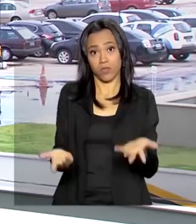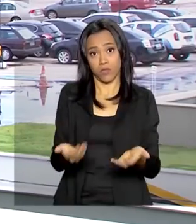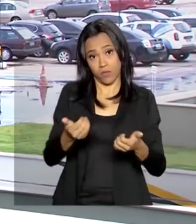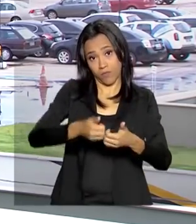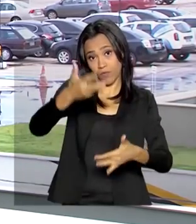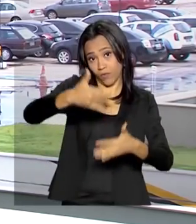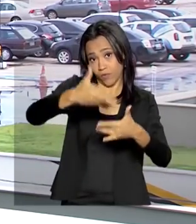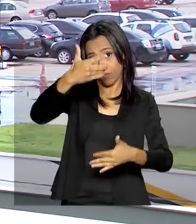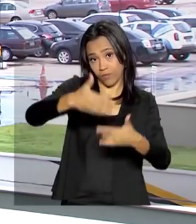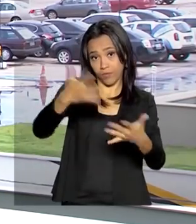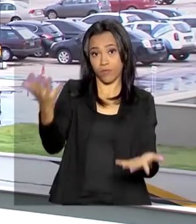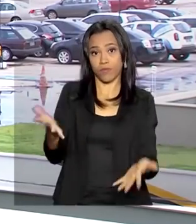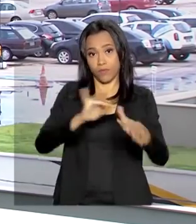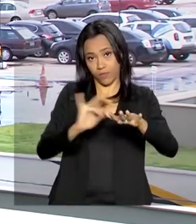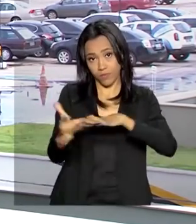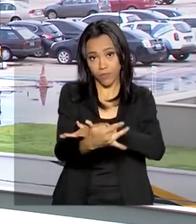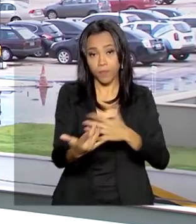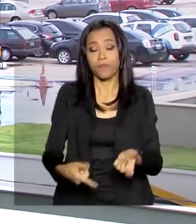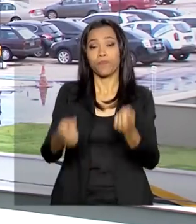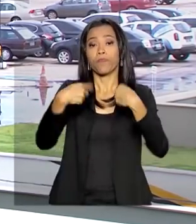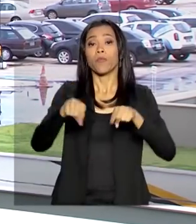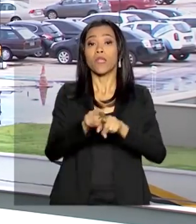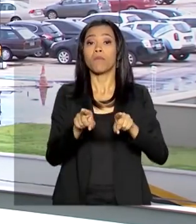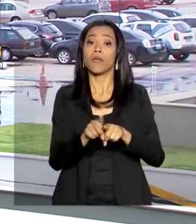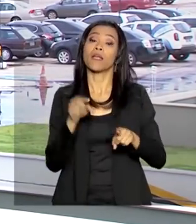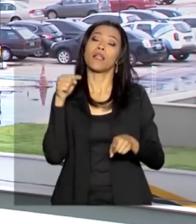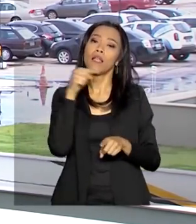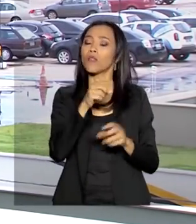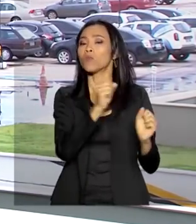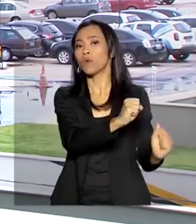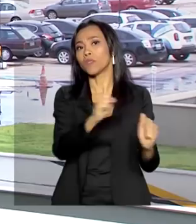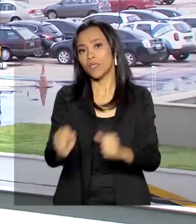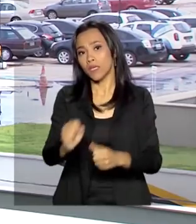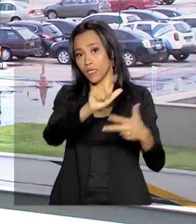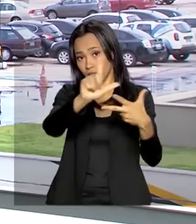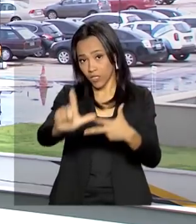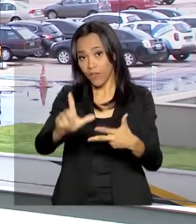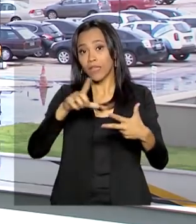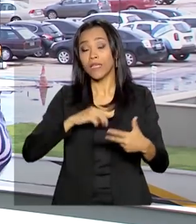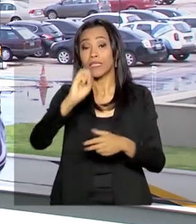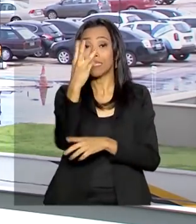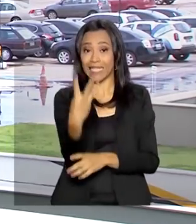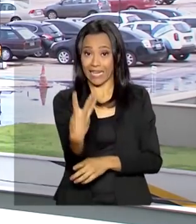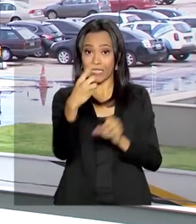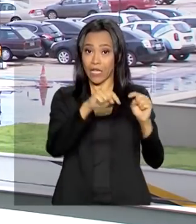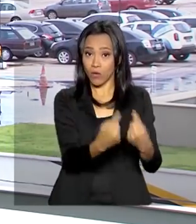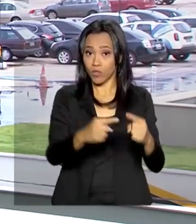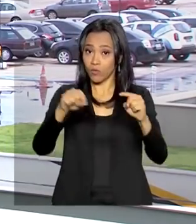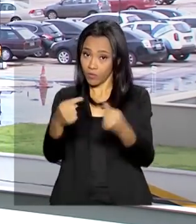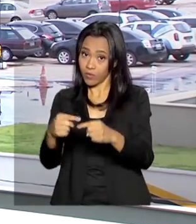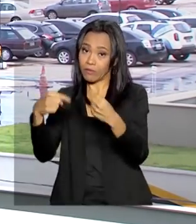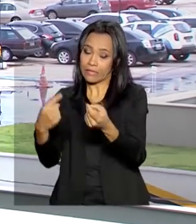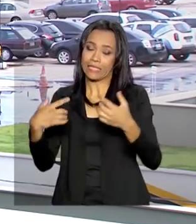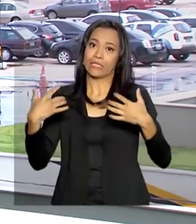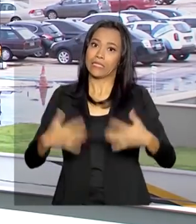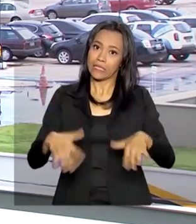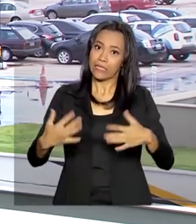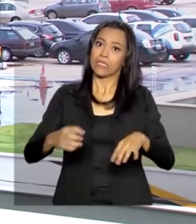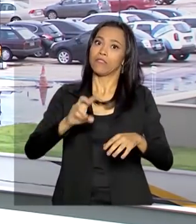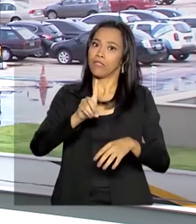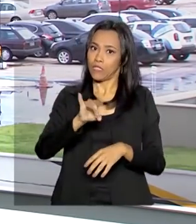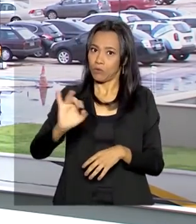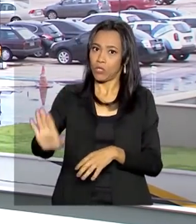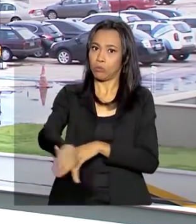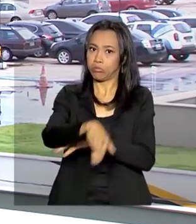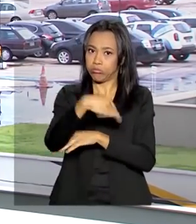Lá do Congresso agora, do Legislativo, gente tem três reuniões agendadas para a terça-feira. Então vai ser um dia muito exaustivo